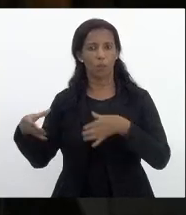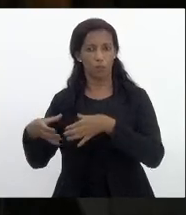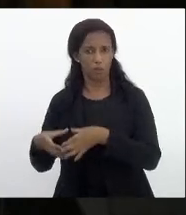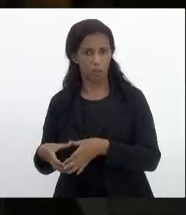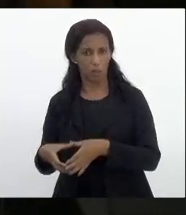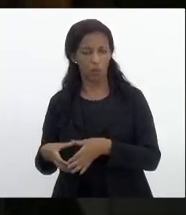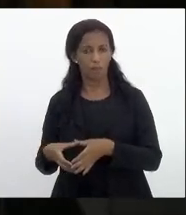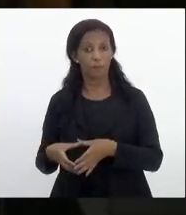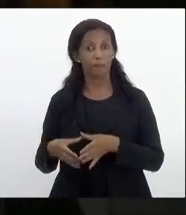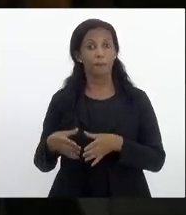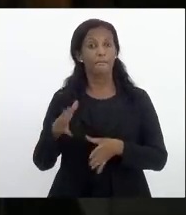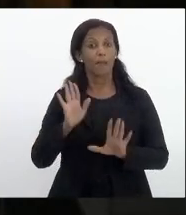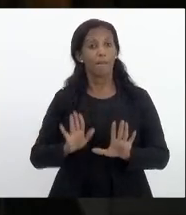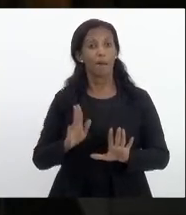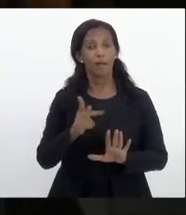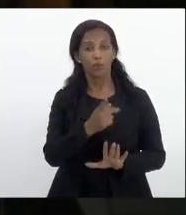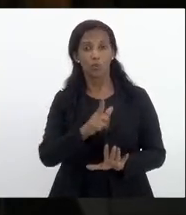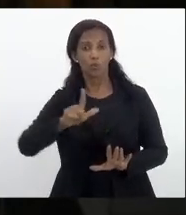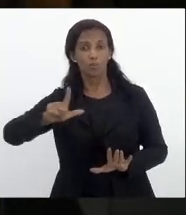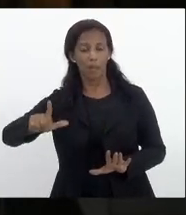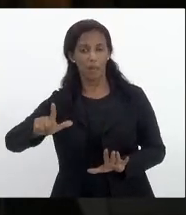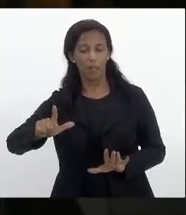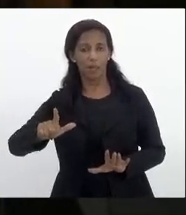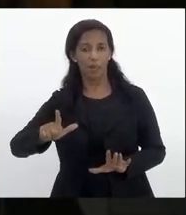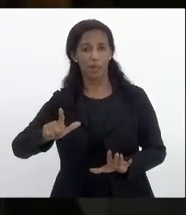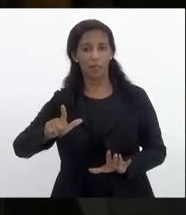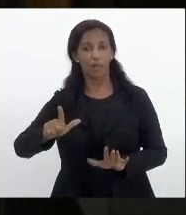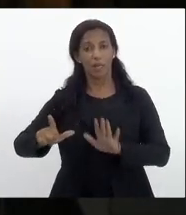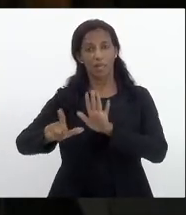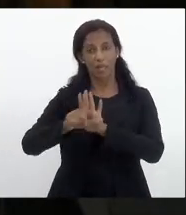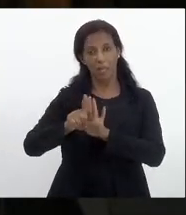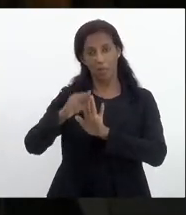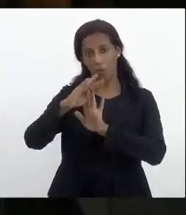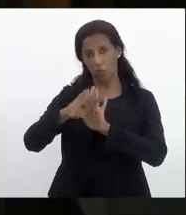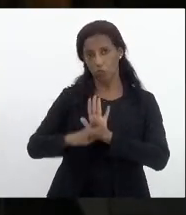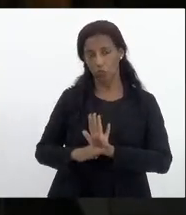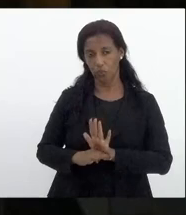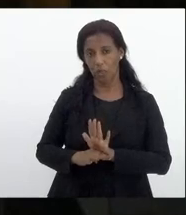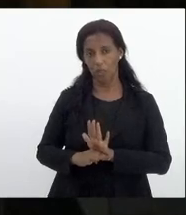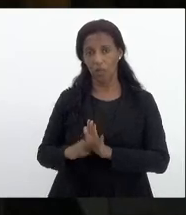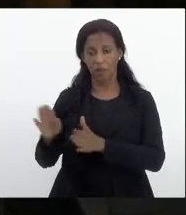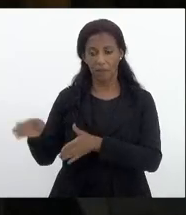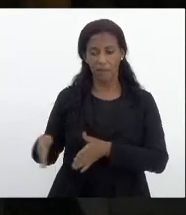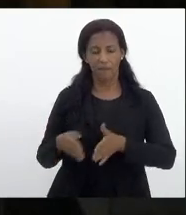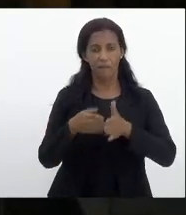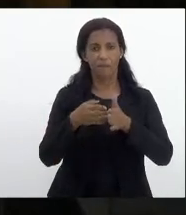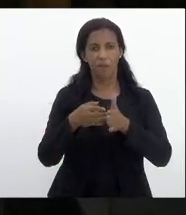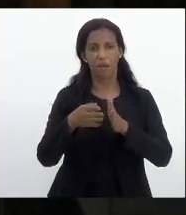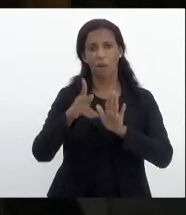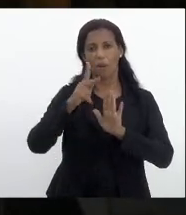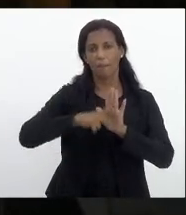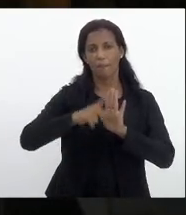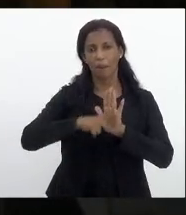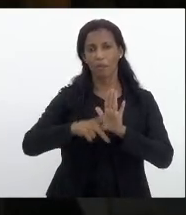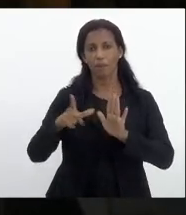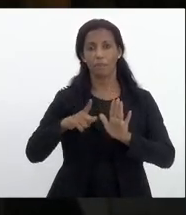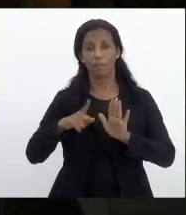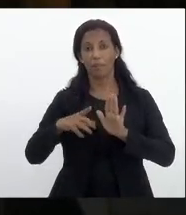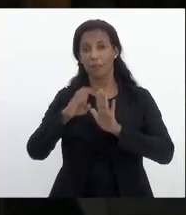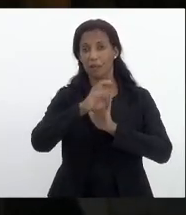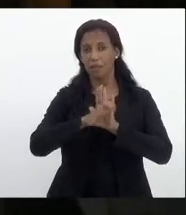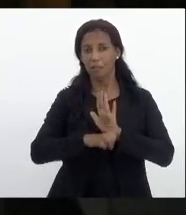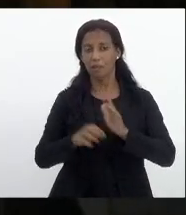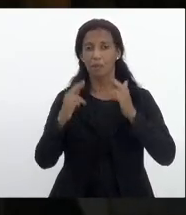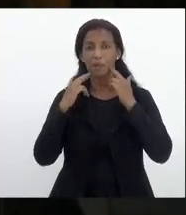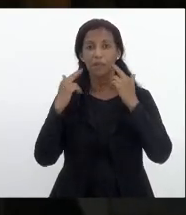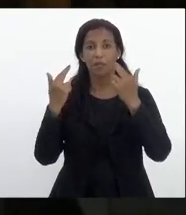mas os projetos de lei complementares e de lei ordinária virão a pauta para receber emenda nas